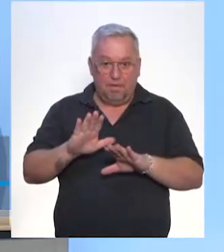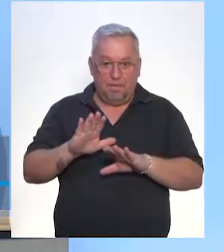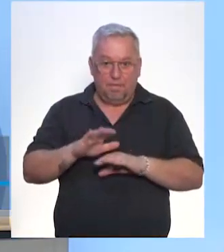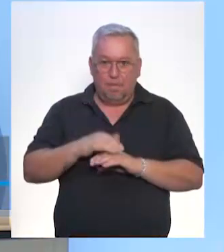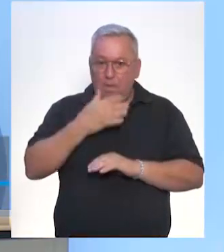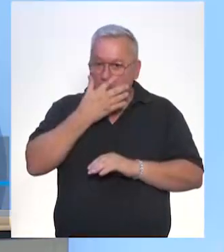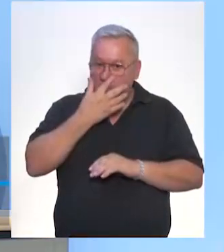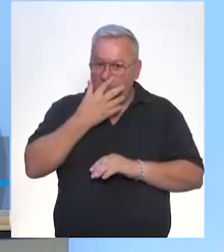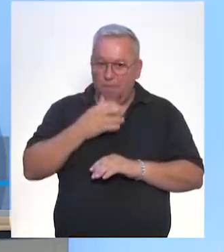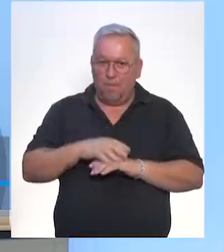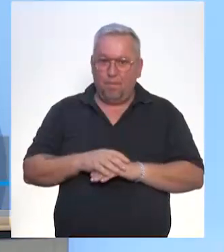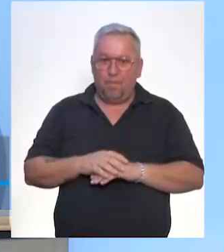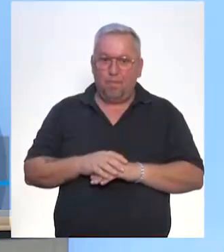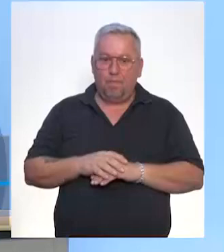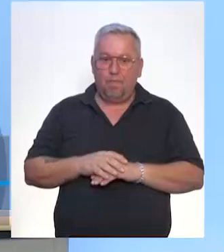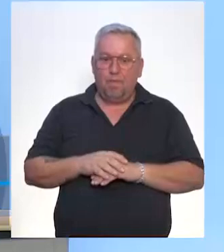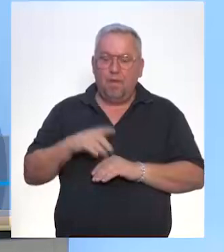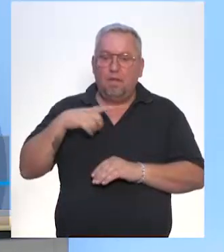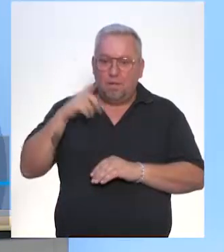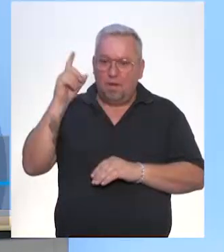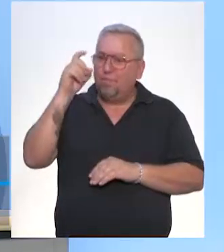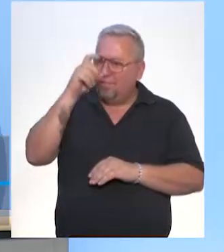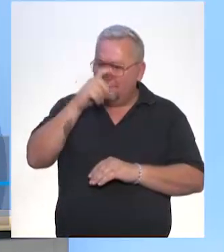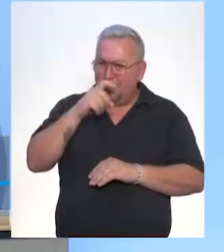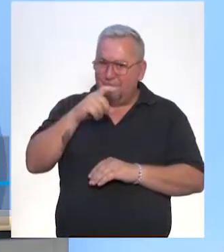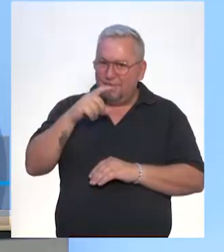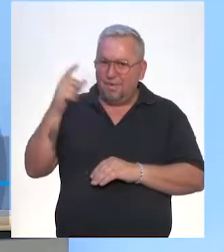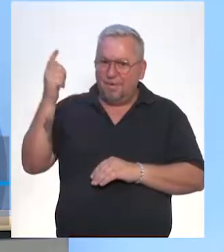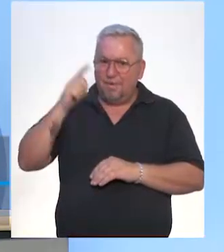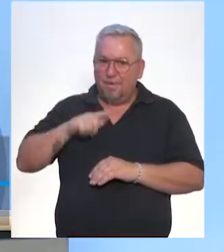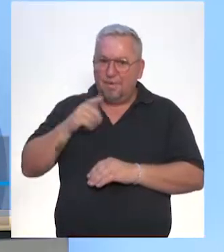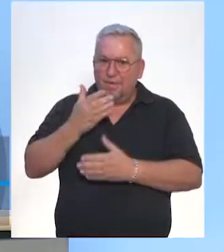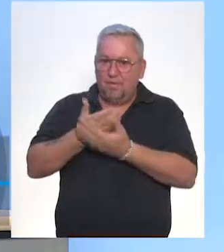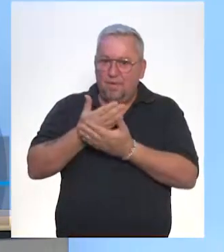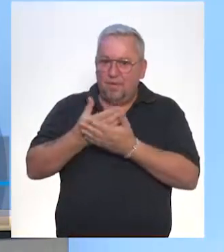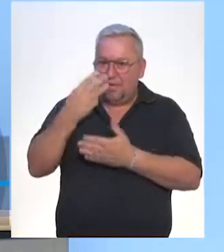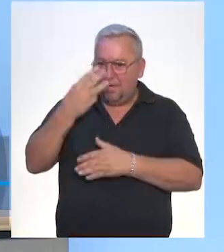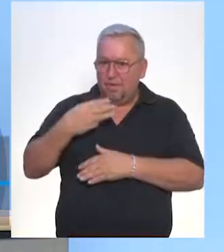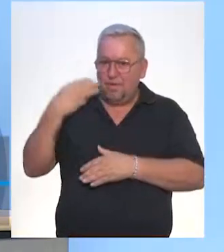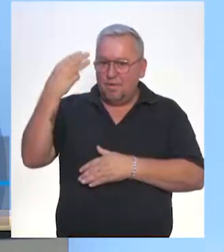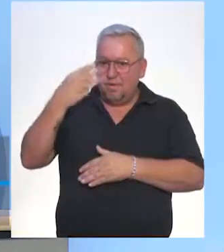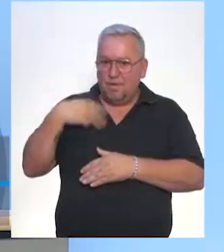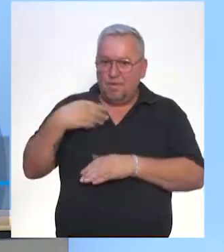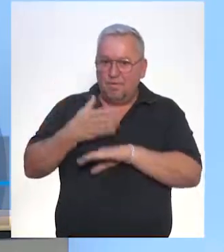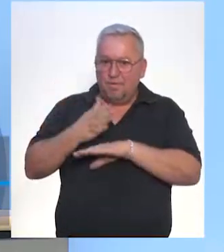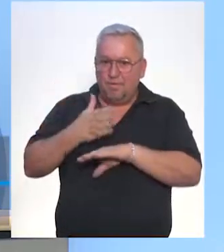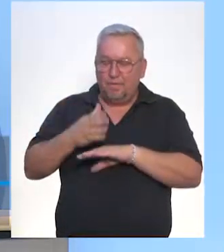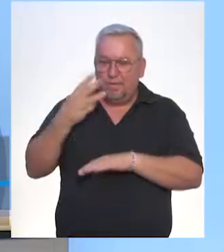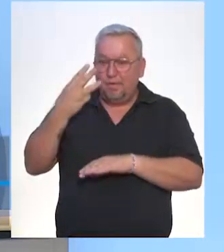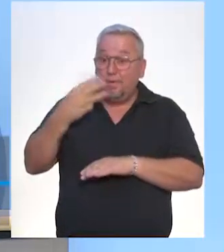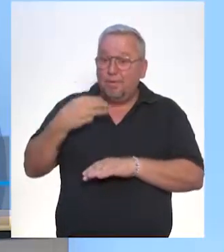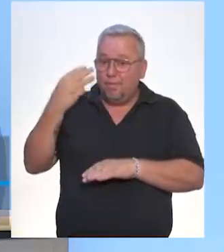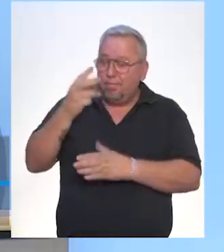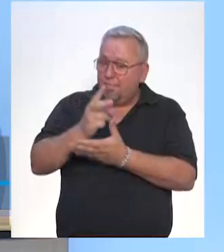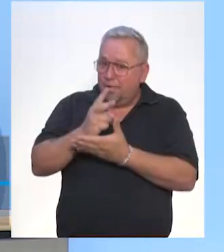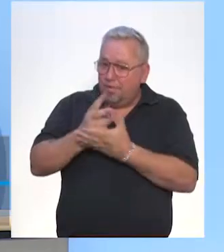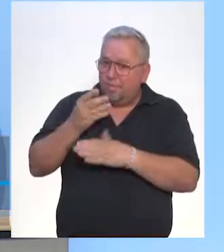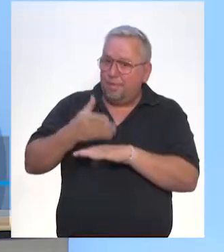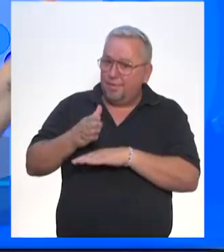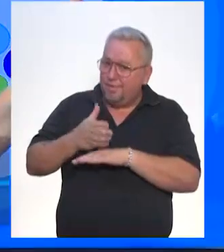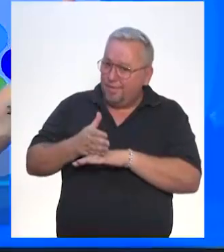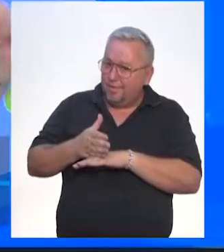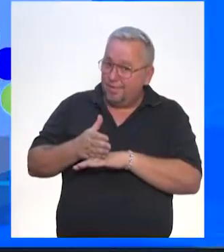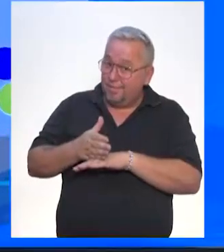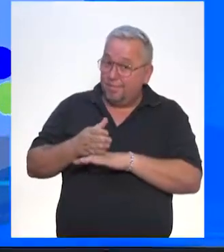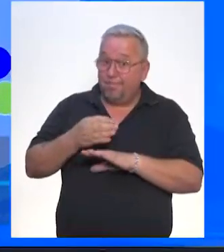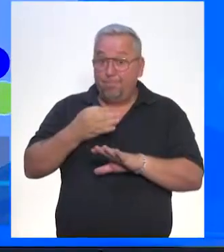Ah, já. Está difícil, está difícil. Ah, eu não estou conseguindo, faz três horas que eu estou nesse exercício aqui e não consigo. horas, no mesmo exercício. Olha, eu